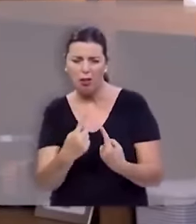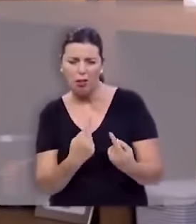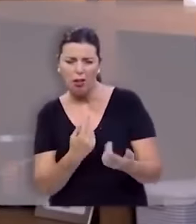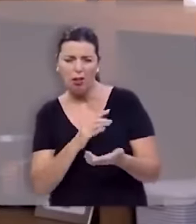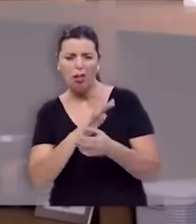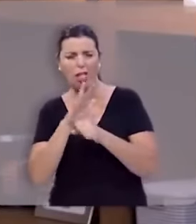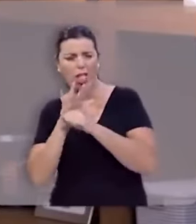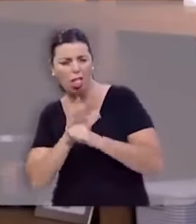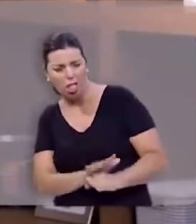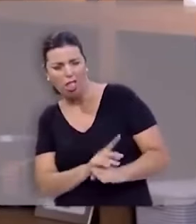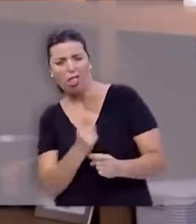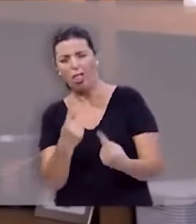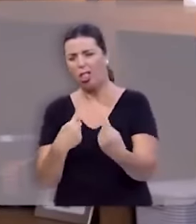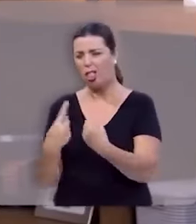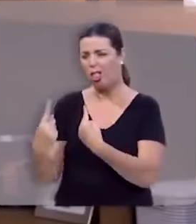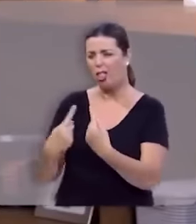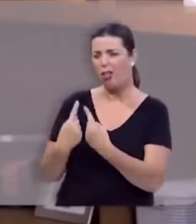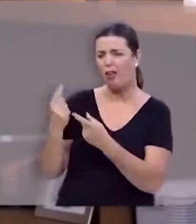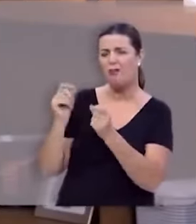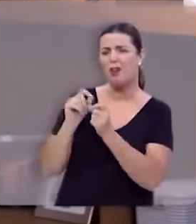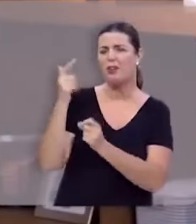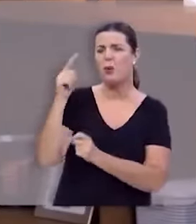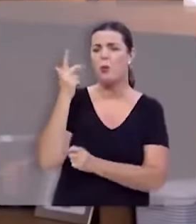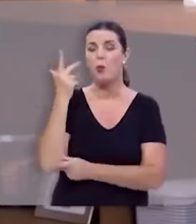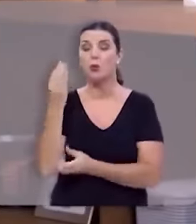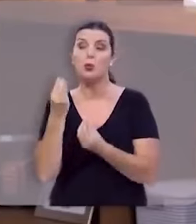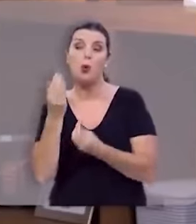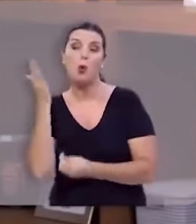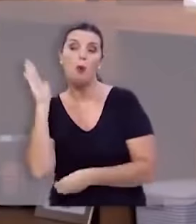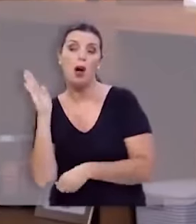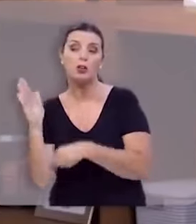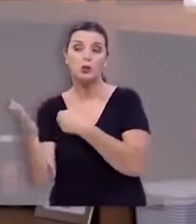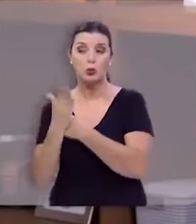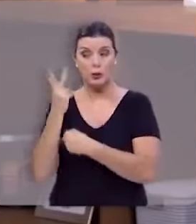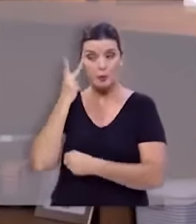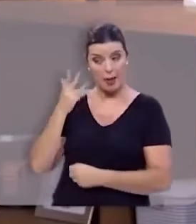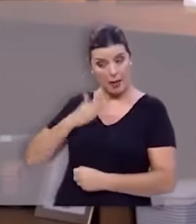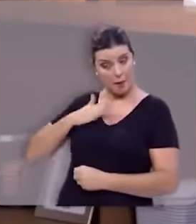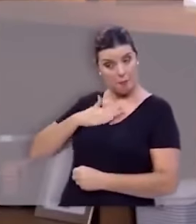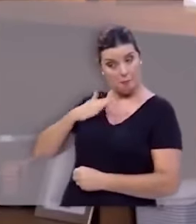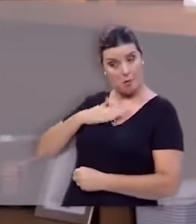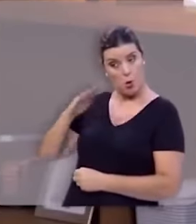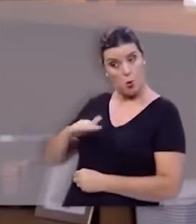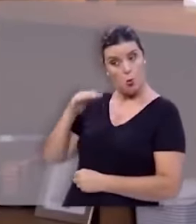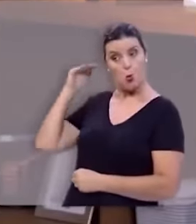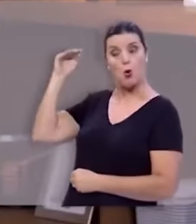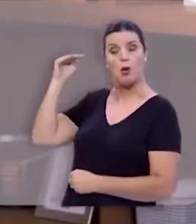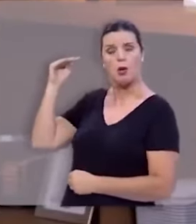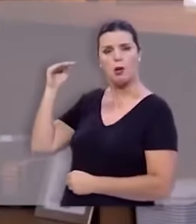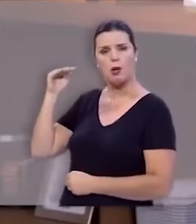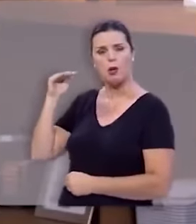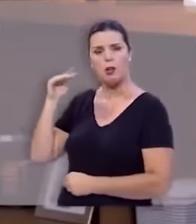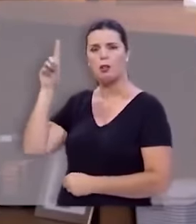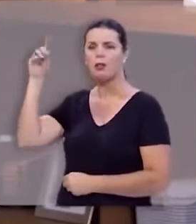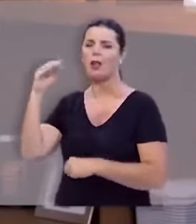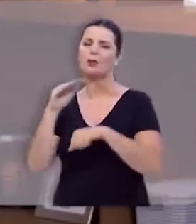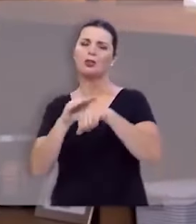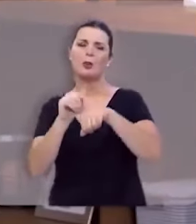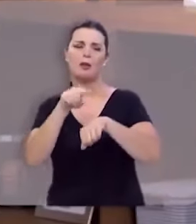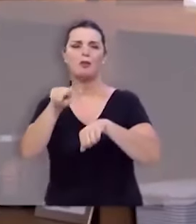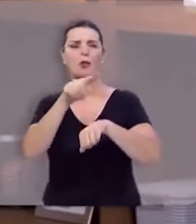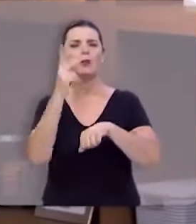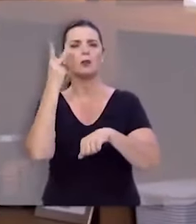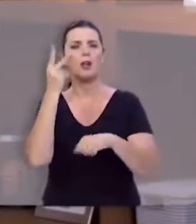para quererem fazer do outro um trampolim para crescer Deus chama você na contramão desse sentimento